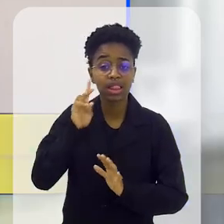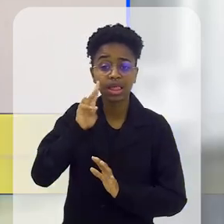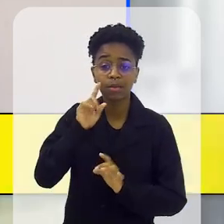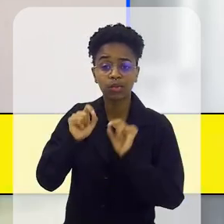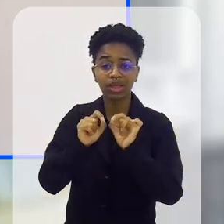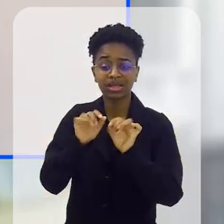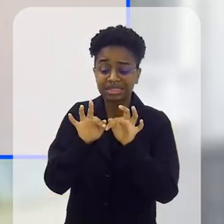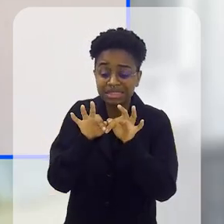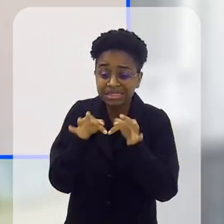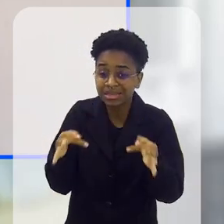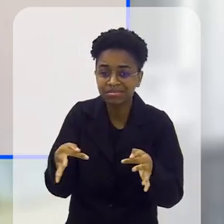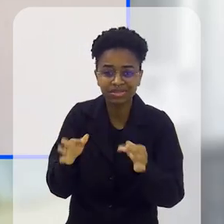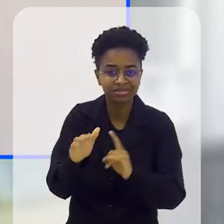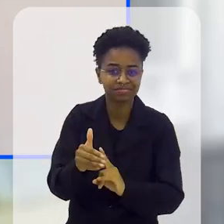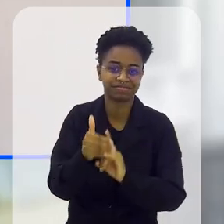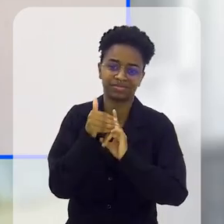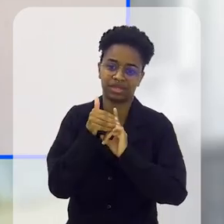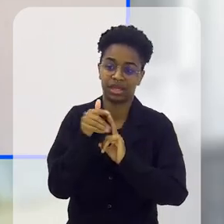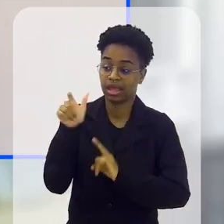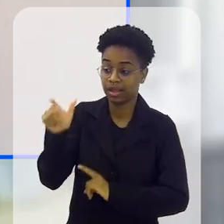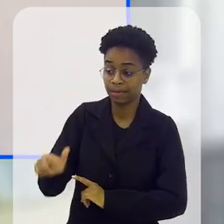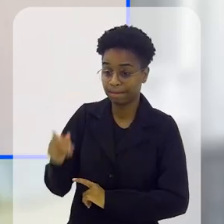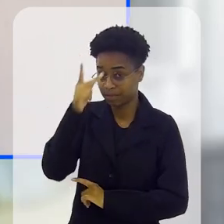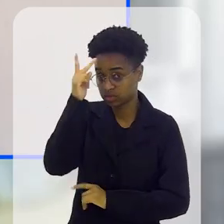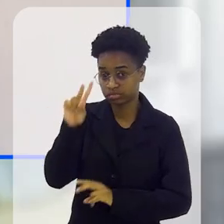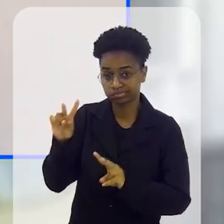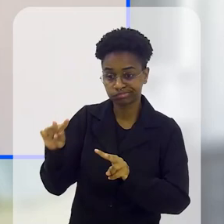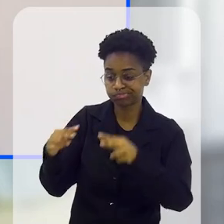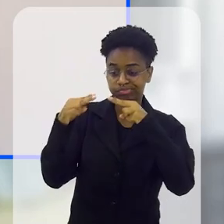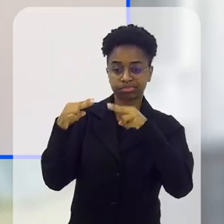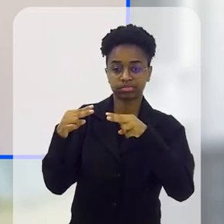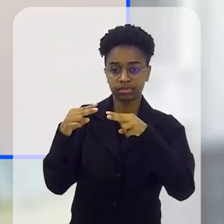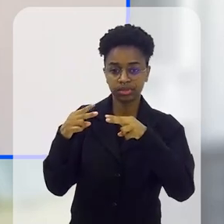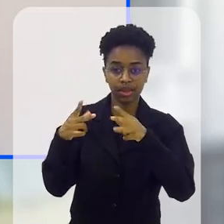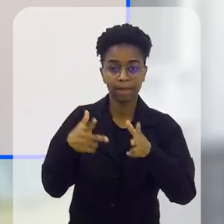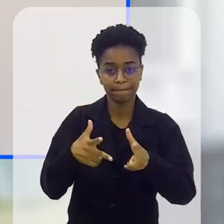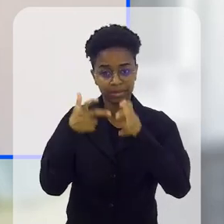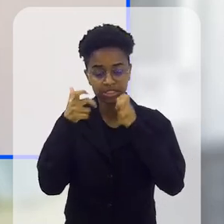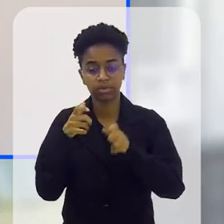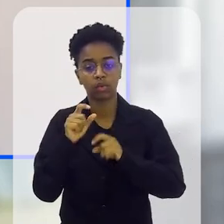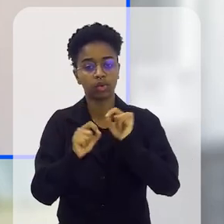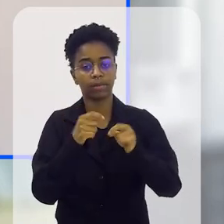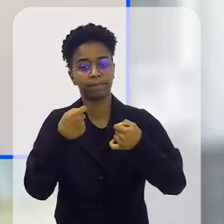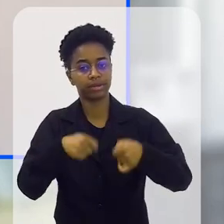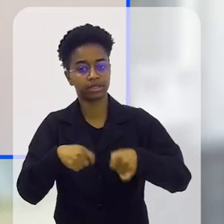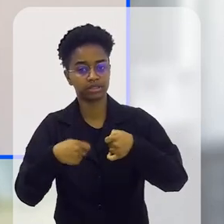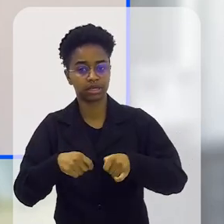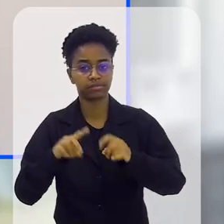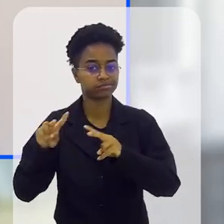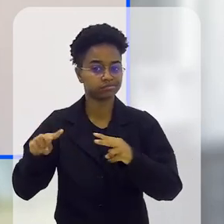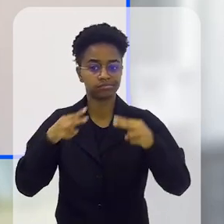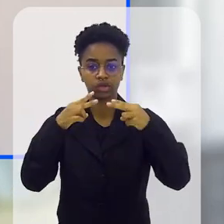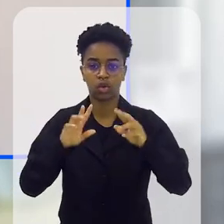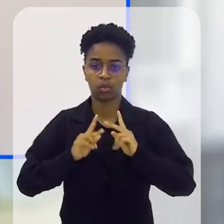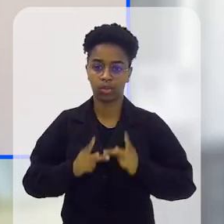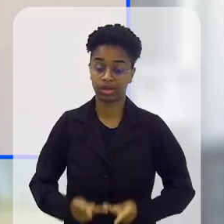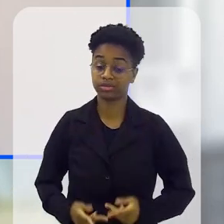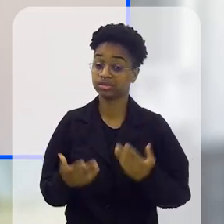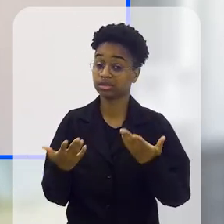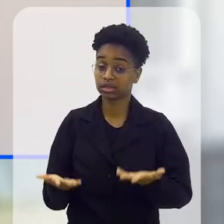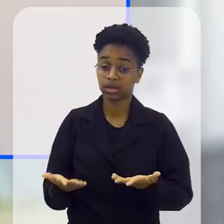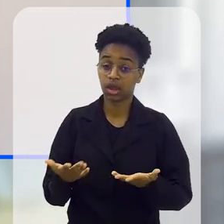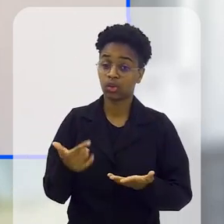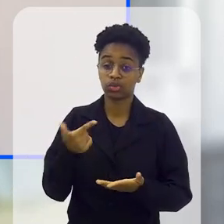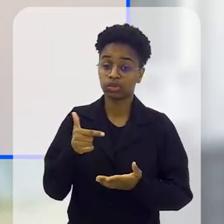desfecho, depois, não é do que ela lembra de um acolhimento, da pessoa que olhou para ela, olhou o que estava através daquela situação, olhou para ser